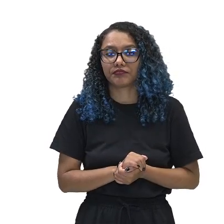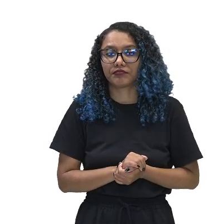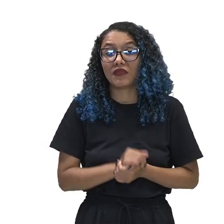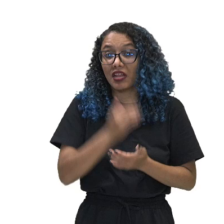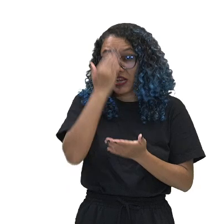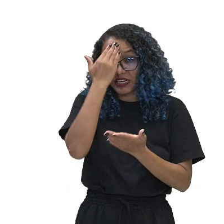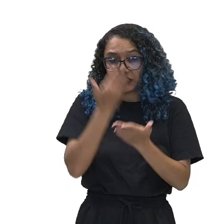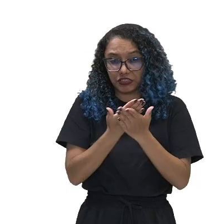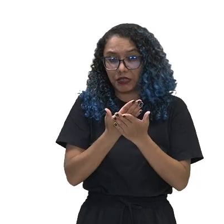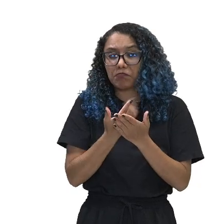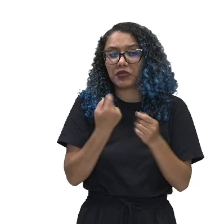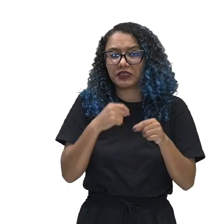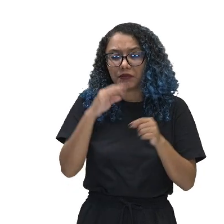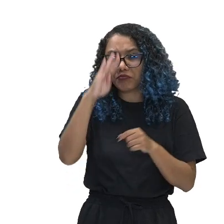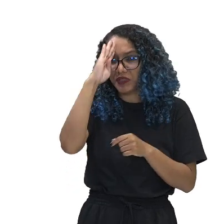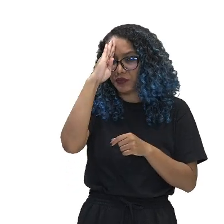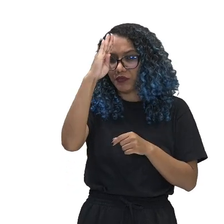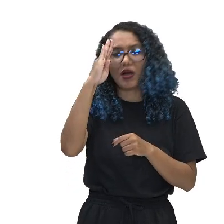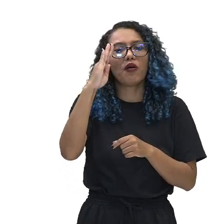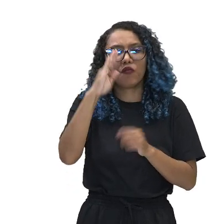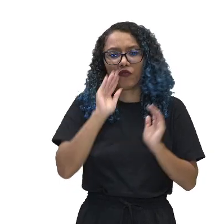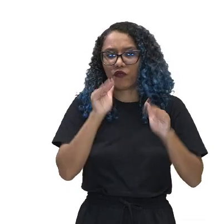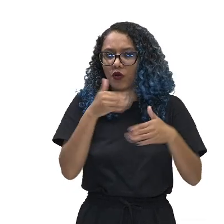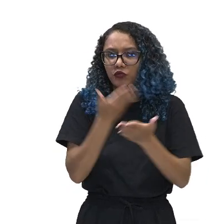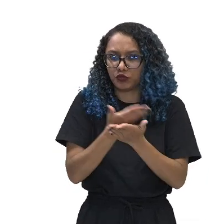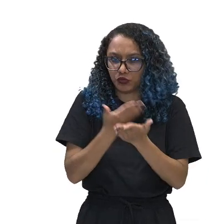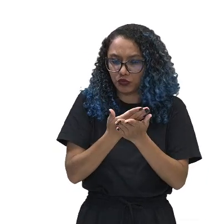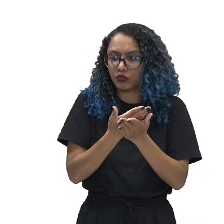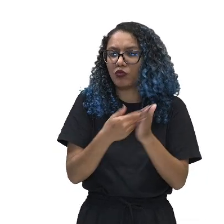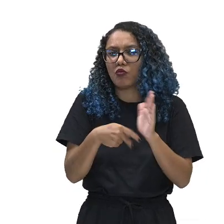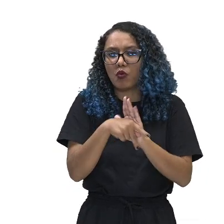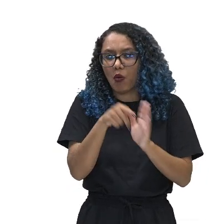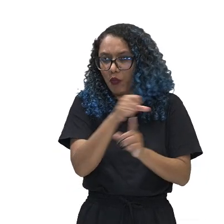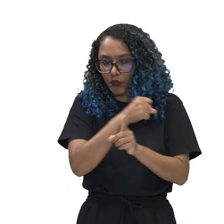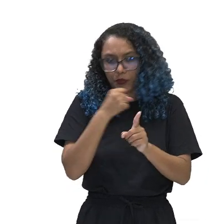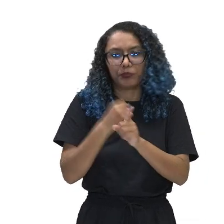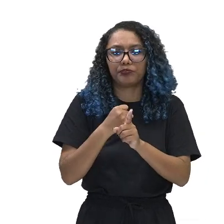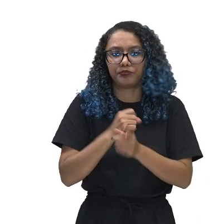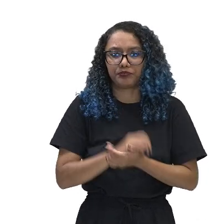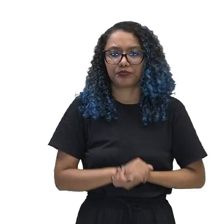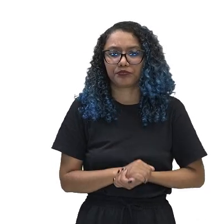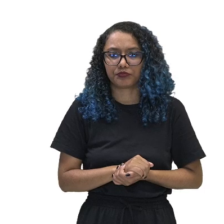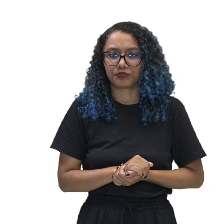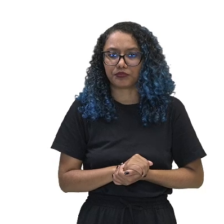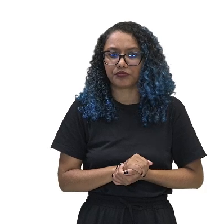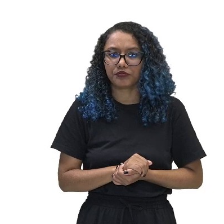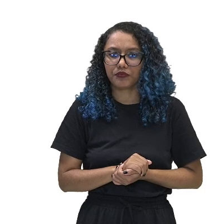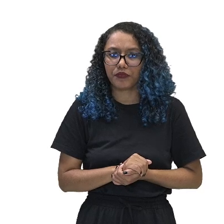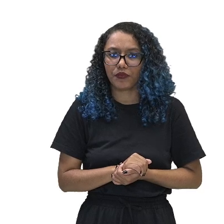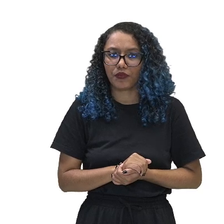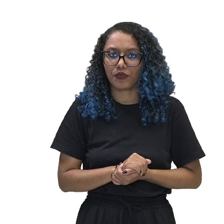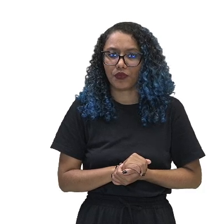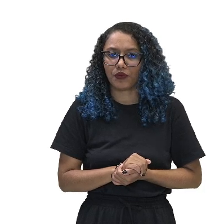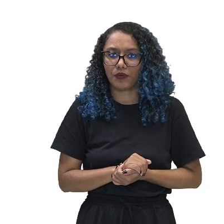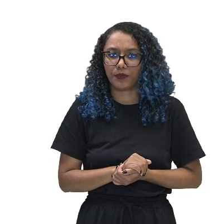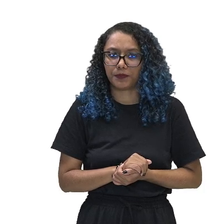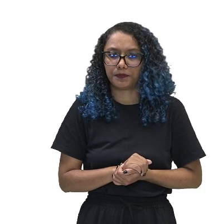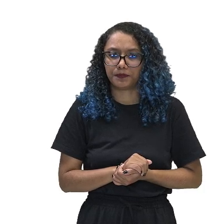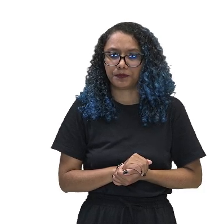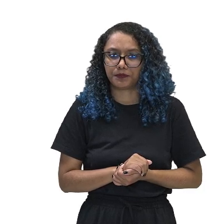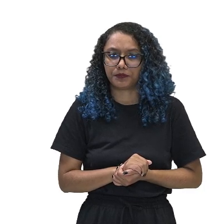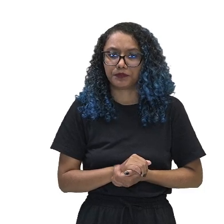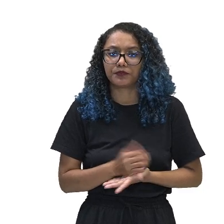de estudo da sociologia. Então, ação social é o objeto de estudo da sociologia weberiana. A